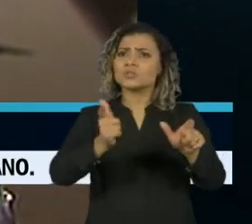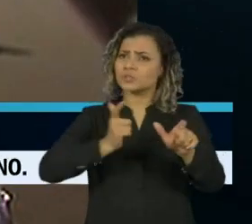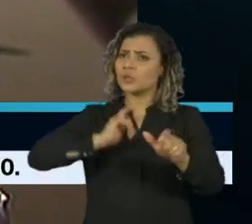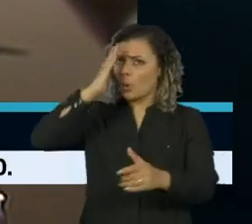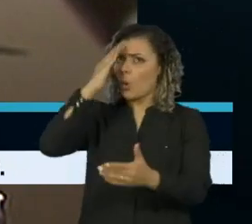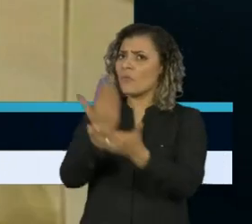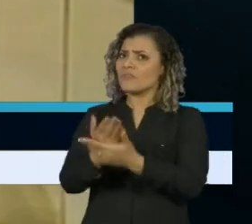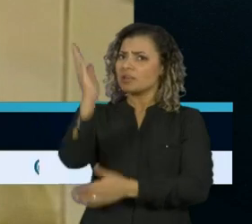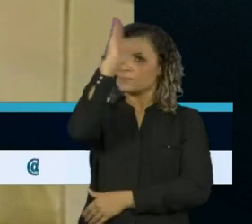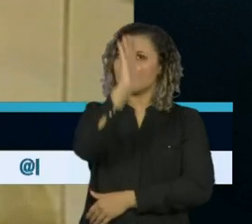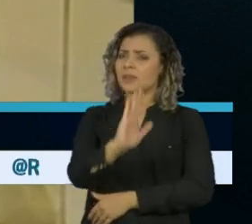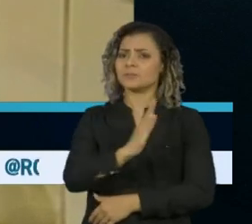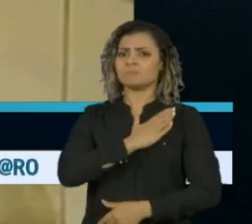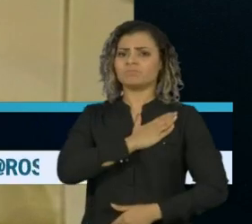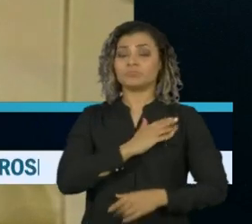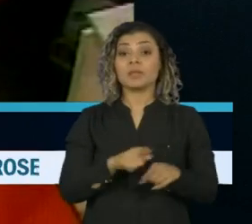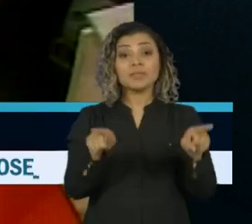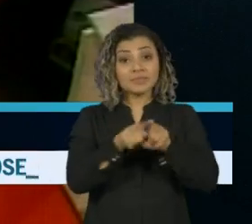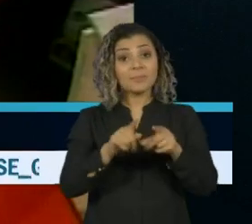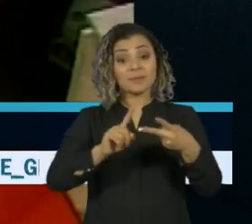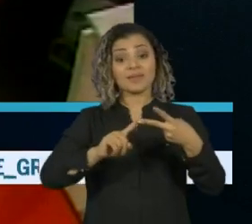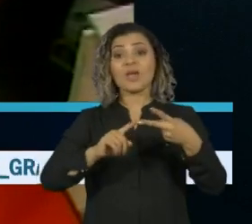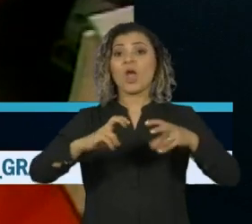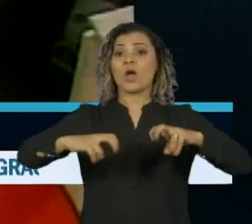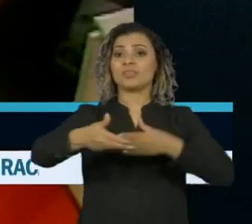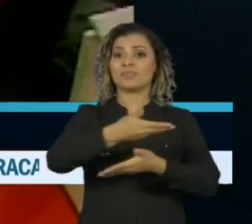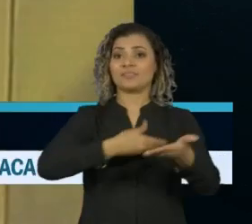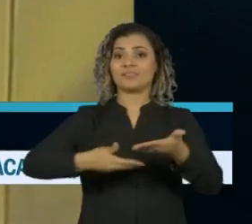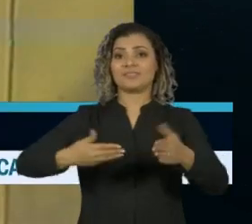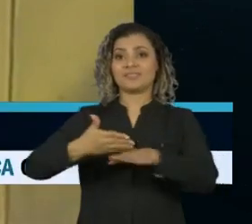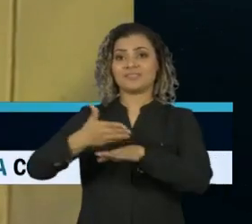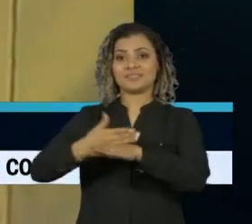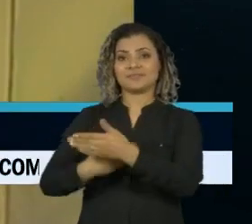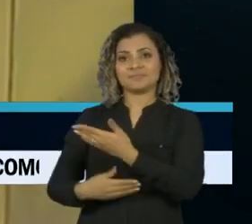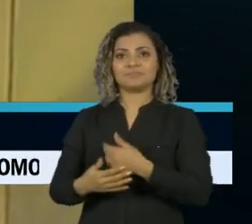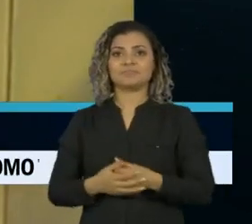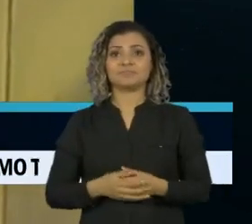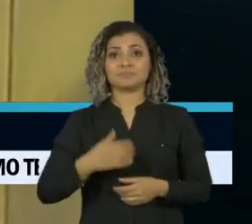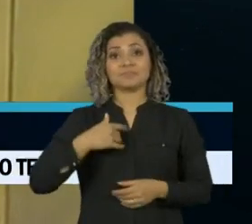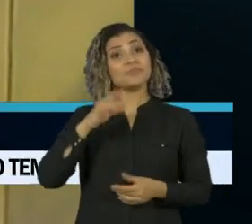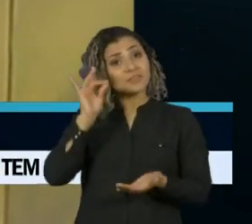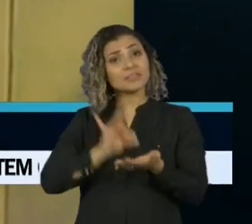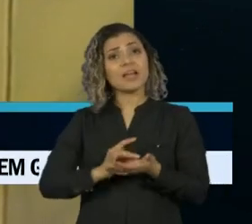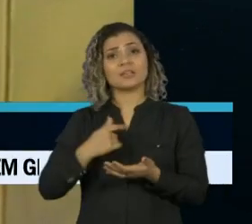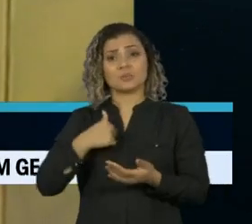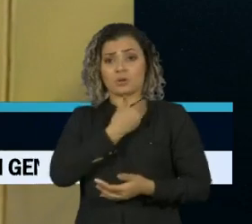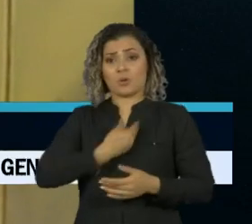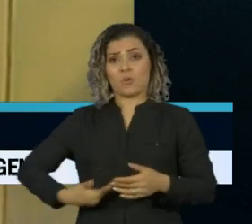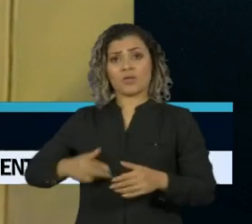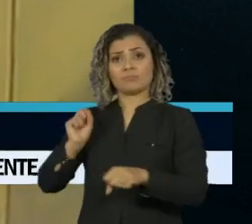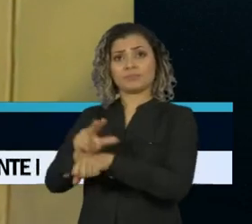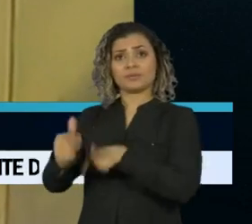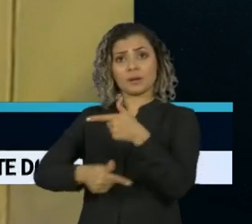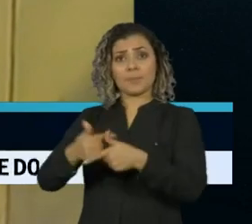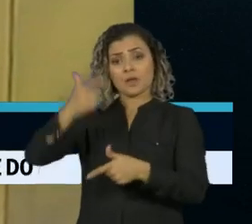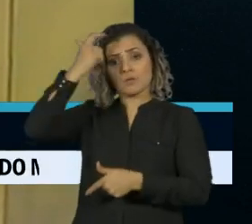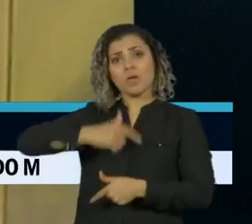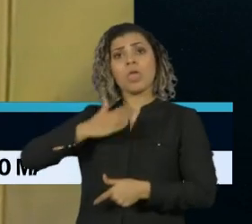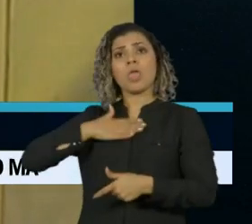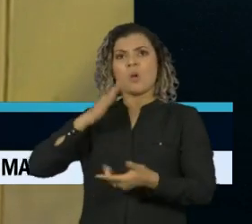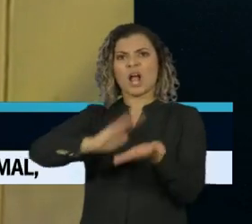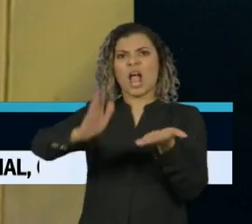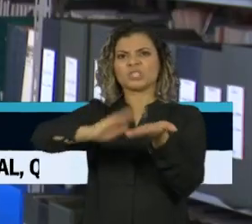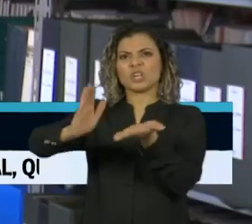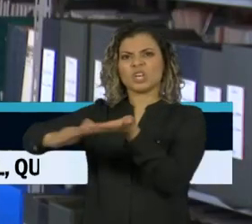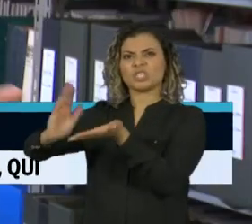confiança no Brasil. E ocupou o centro do Roda Viva. Eu sou alguém que, quando dizesse um cargo público, a primeira coisa que faço é cortar todos os